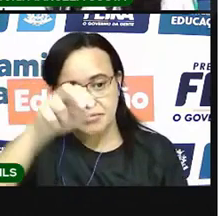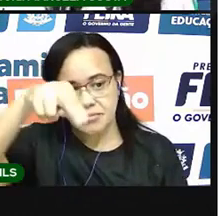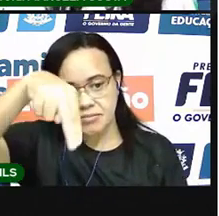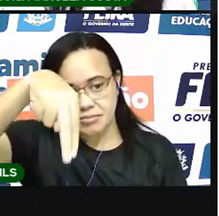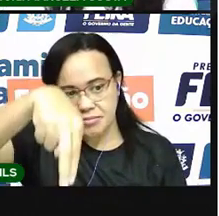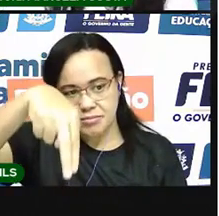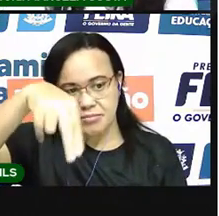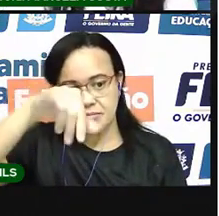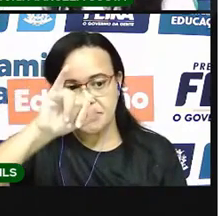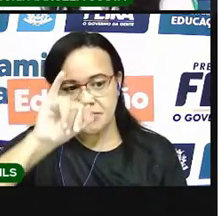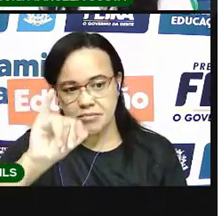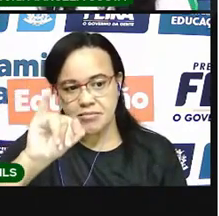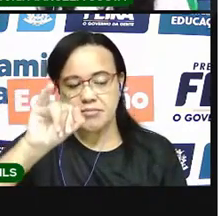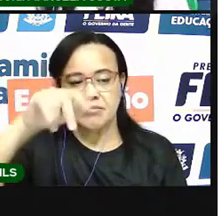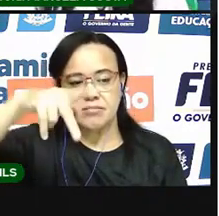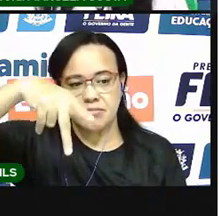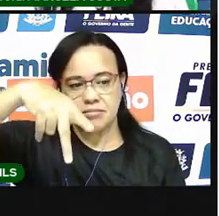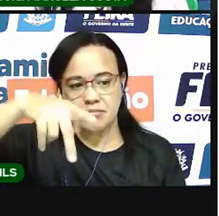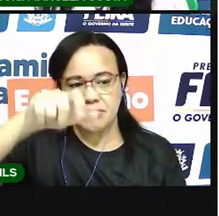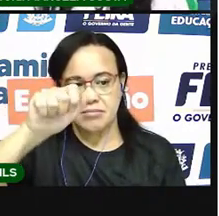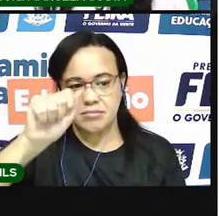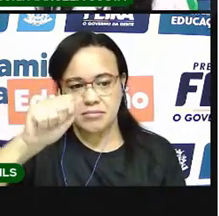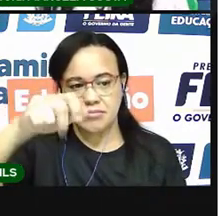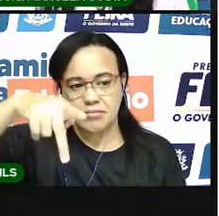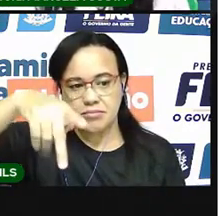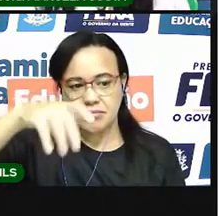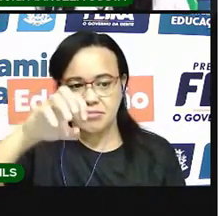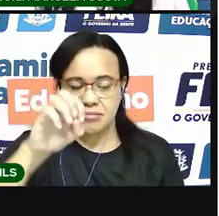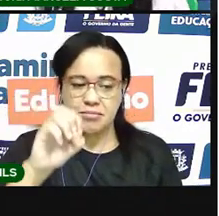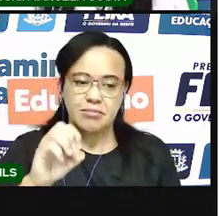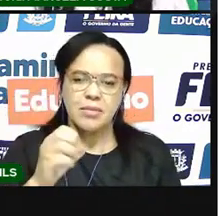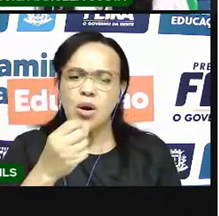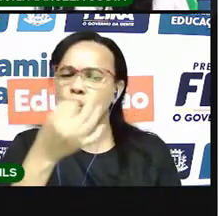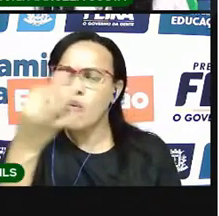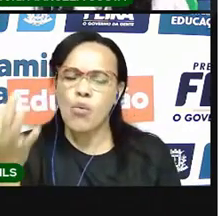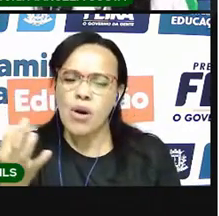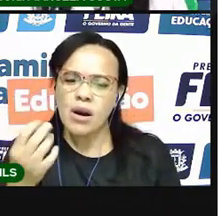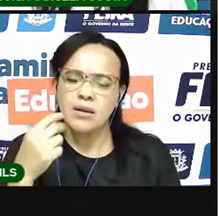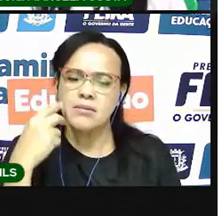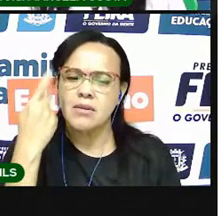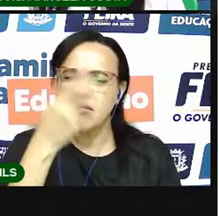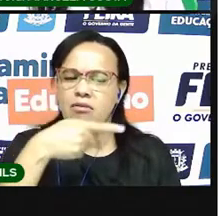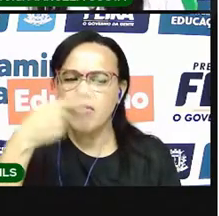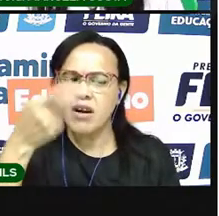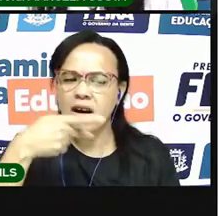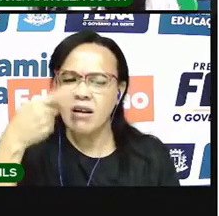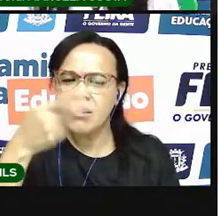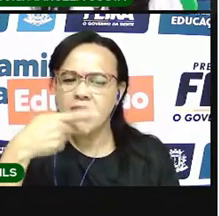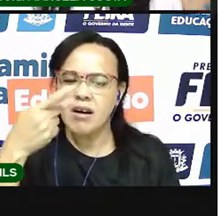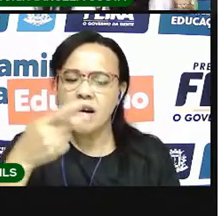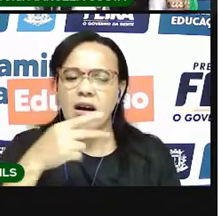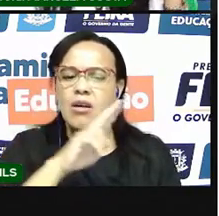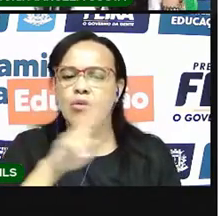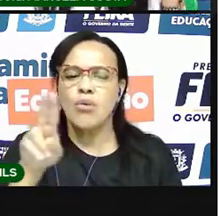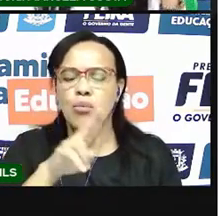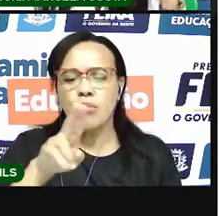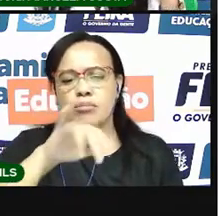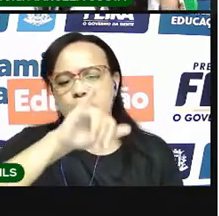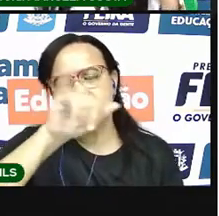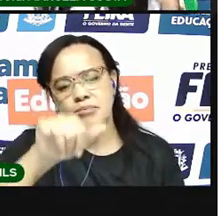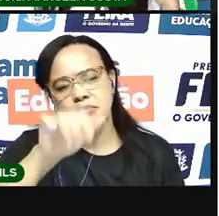quantas sílabas tem essa palavra? Quantas vezes a gente abre a boca para falar a palavra genipapo? Ó.